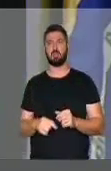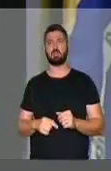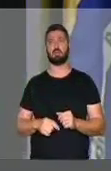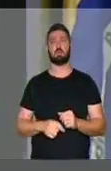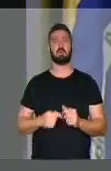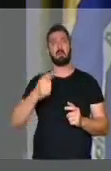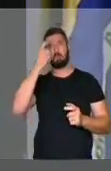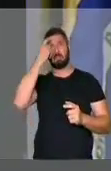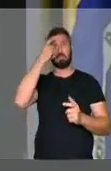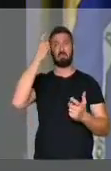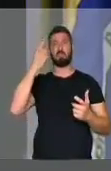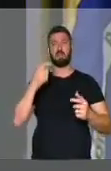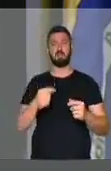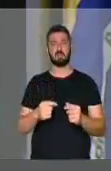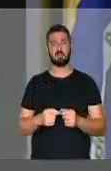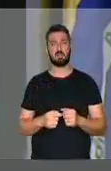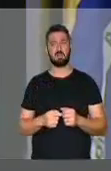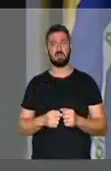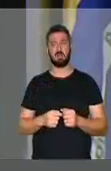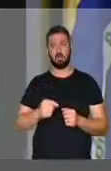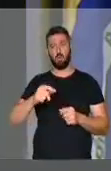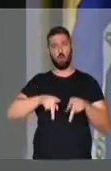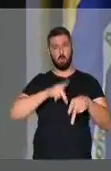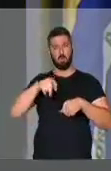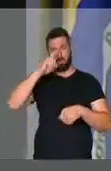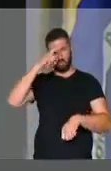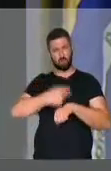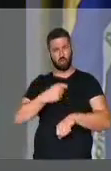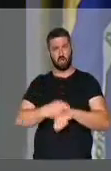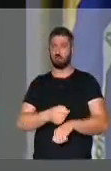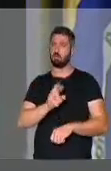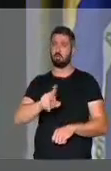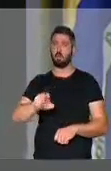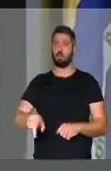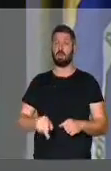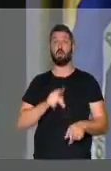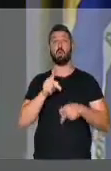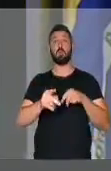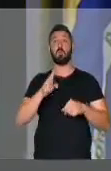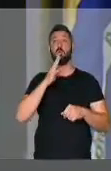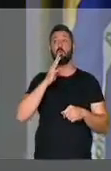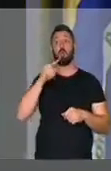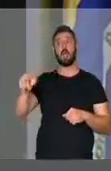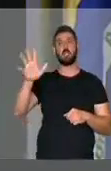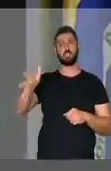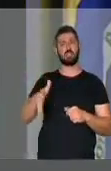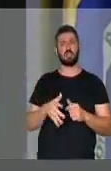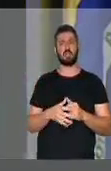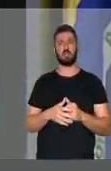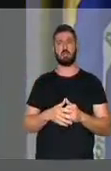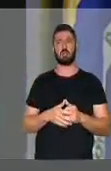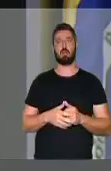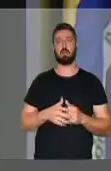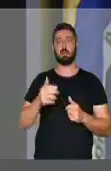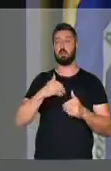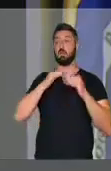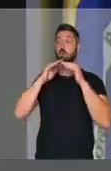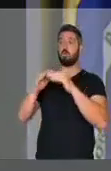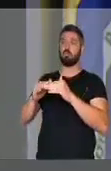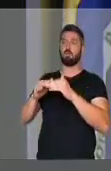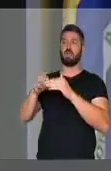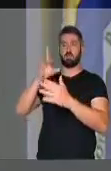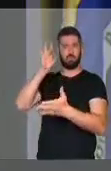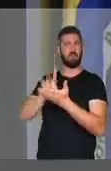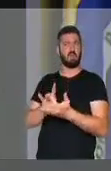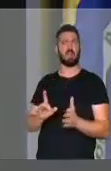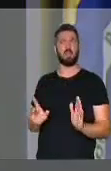coisas achando que o povo é um povo idiota. Não é. O povo conhece vocês muito bem. E eu quero dizer uma coisa